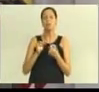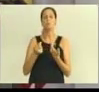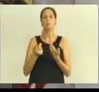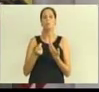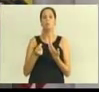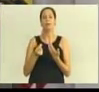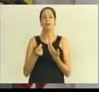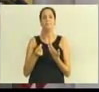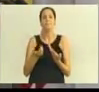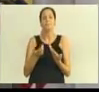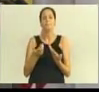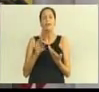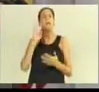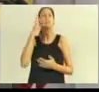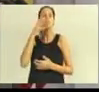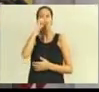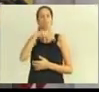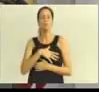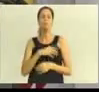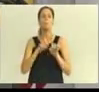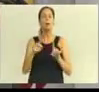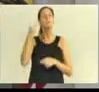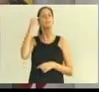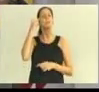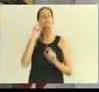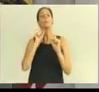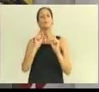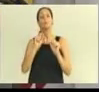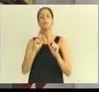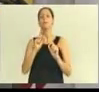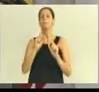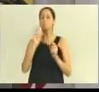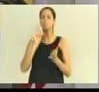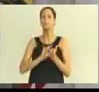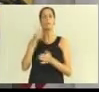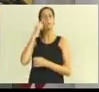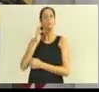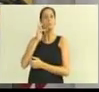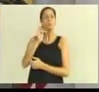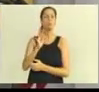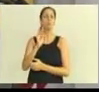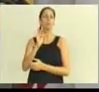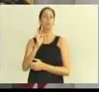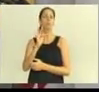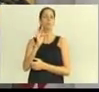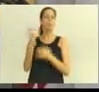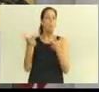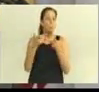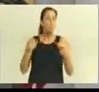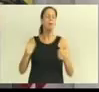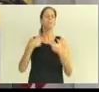ele fez foi pensar nas eleições. Mas o que ele mais fez foi pensar na solução do problema a médio e longo prazo.